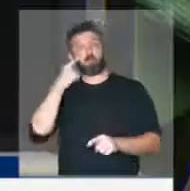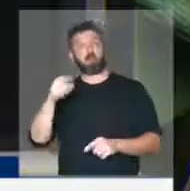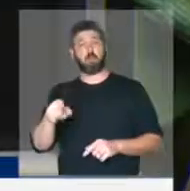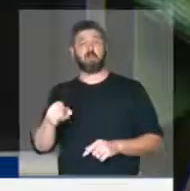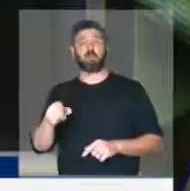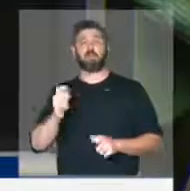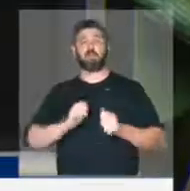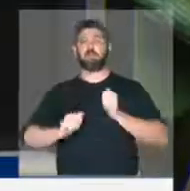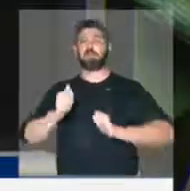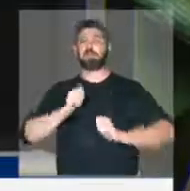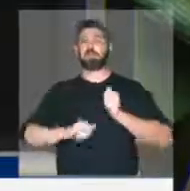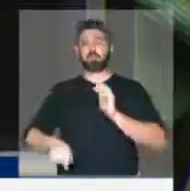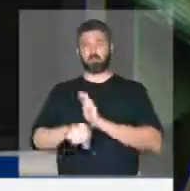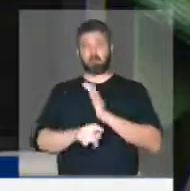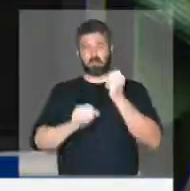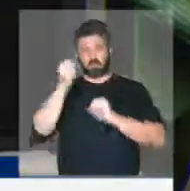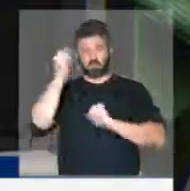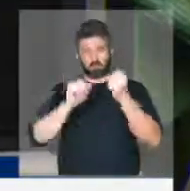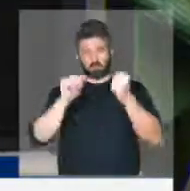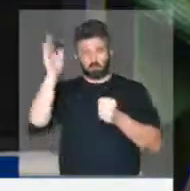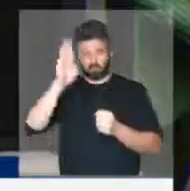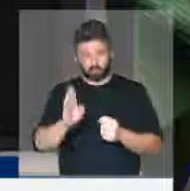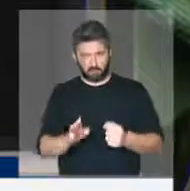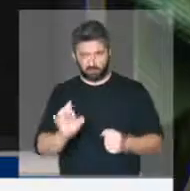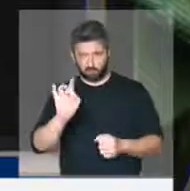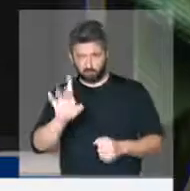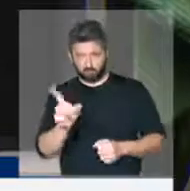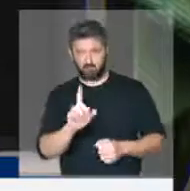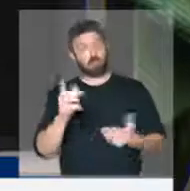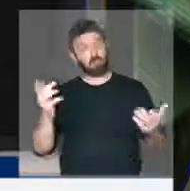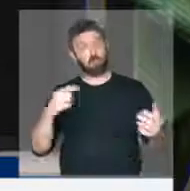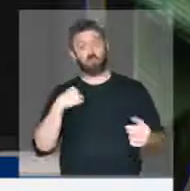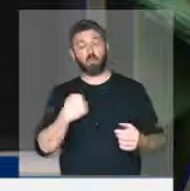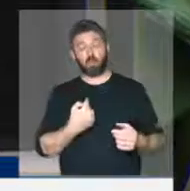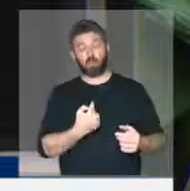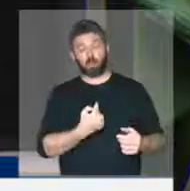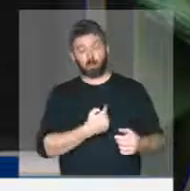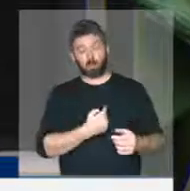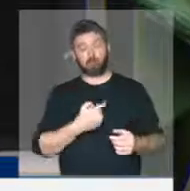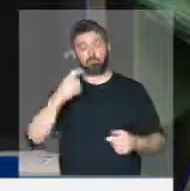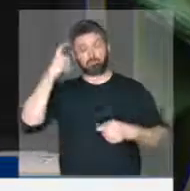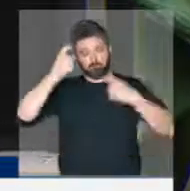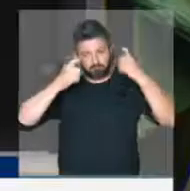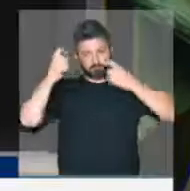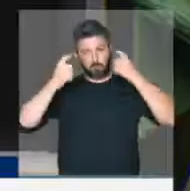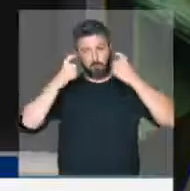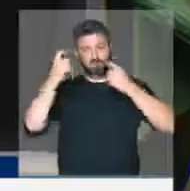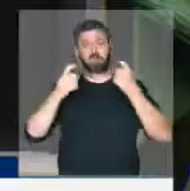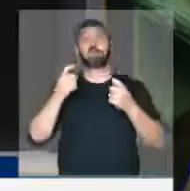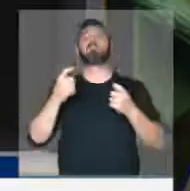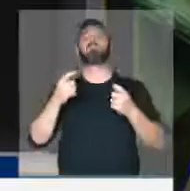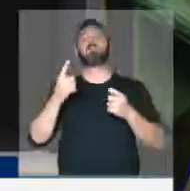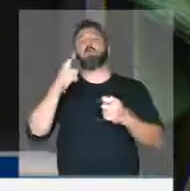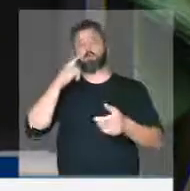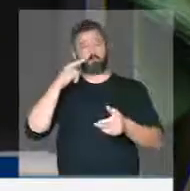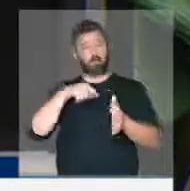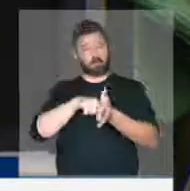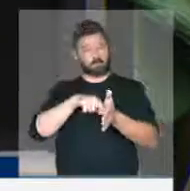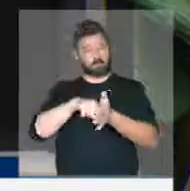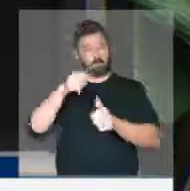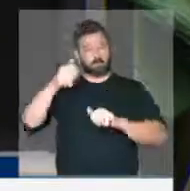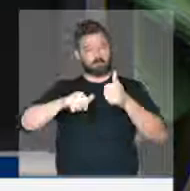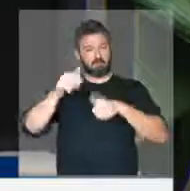inquietação não só da indústria brasileira e eu trago aqui, portanto, a preocupação e vou analisar e com mais